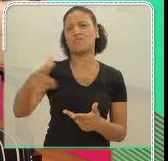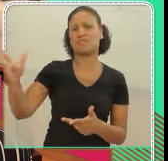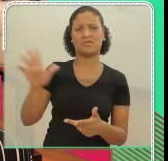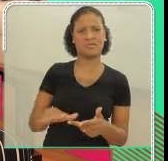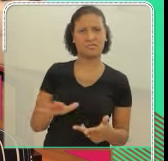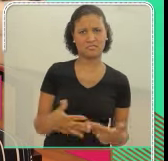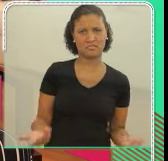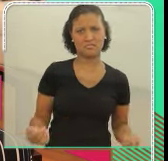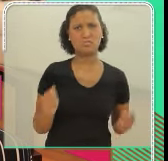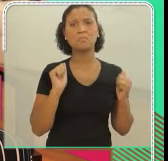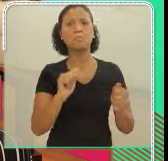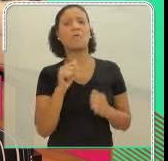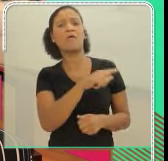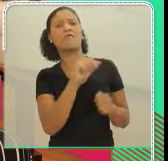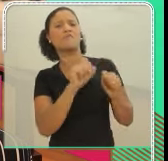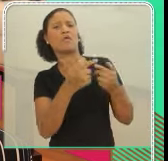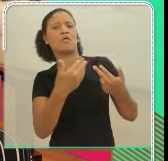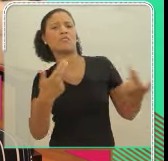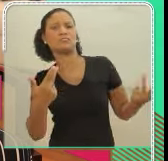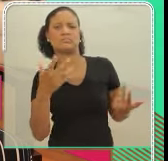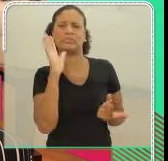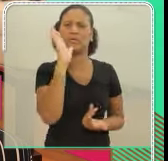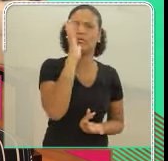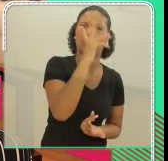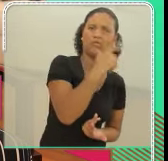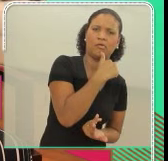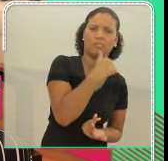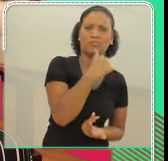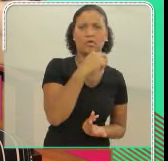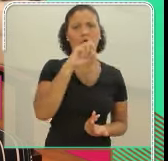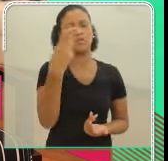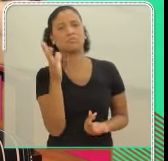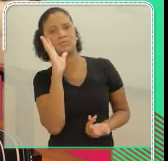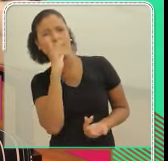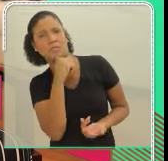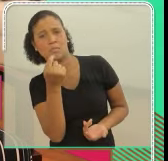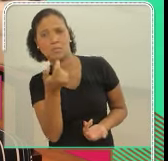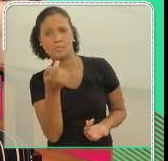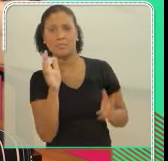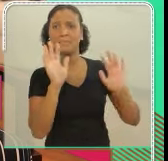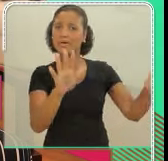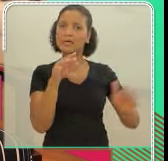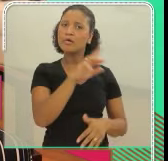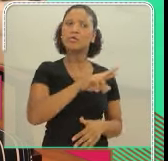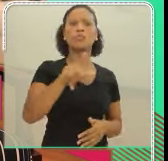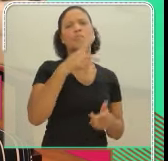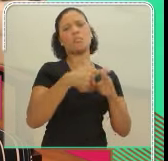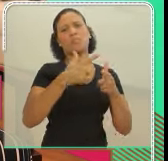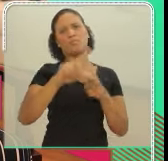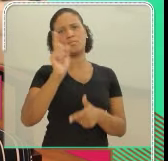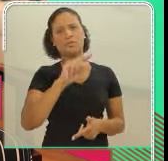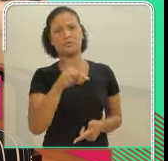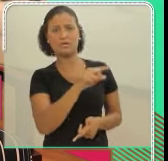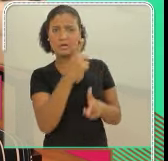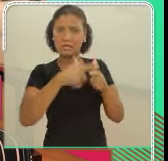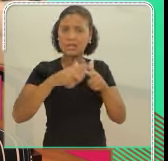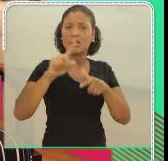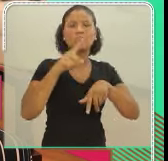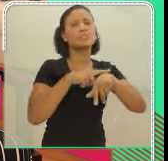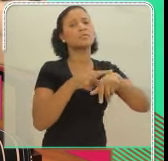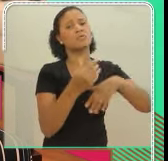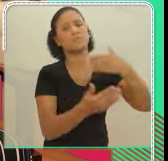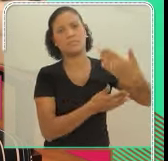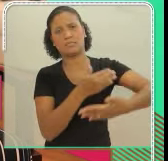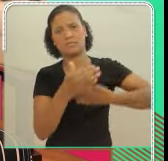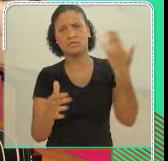à minha filha. Ela é uma criança como outra criança qualquer. Ela pode ser que ela faça as coisas mais lentamente,